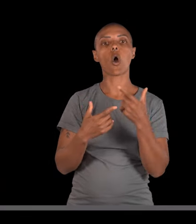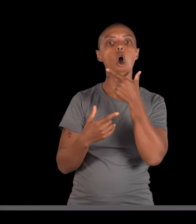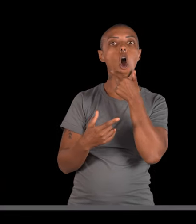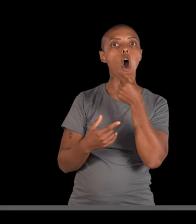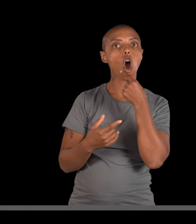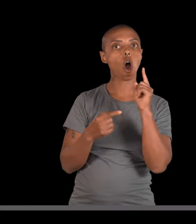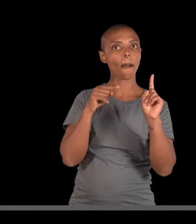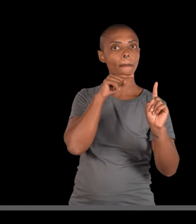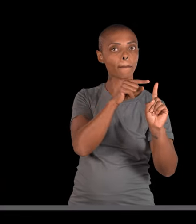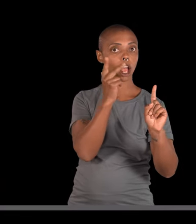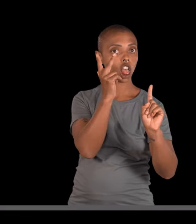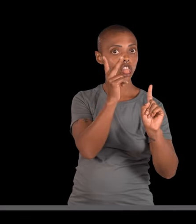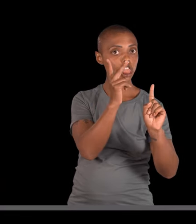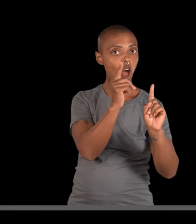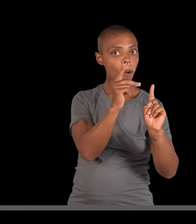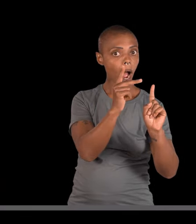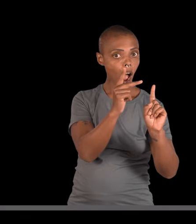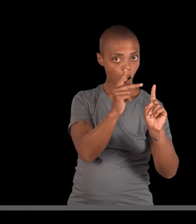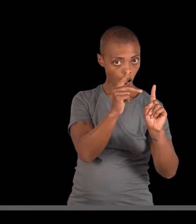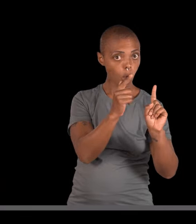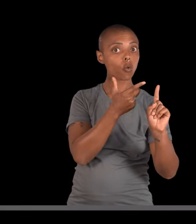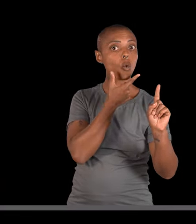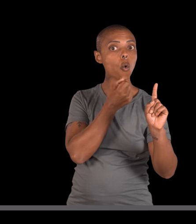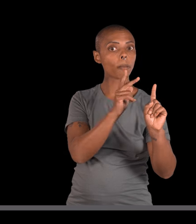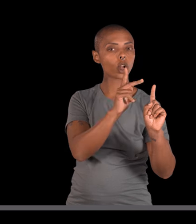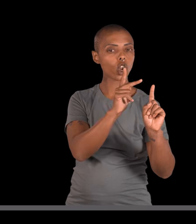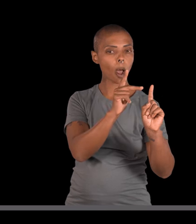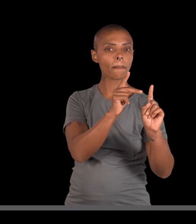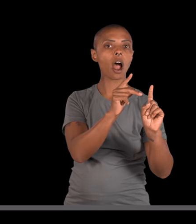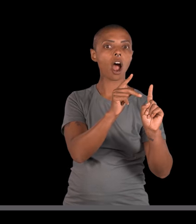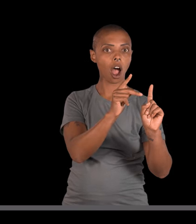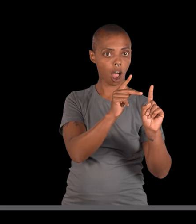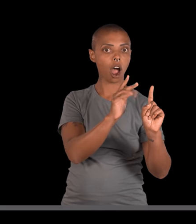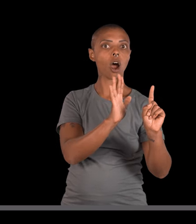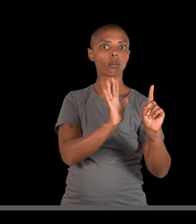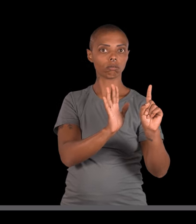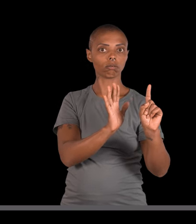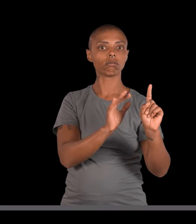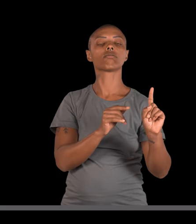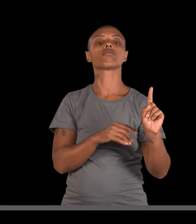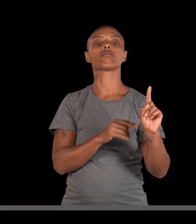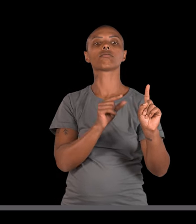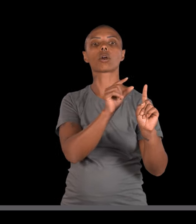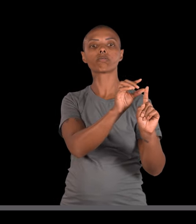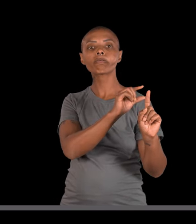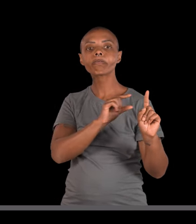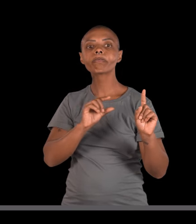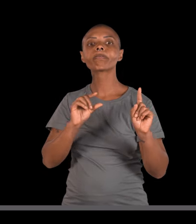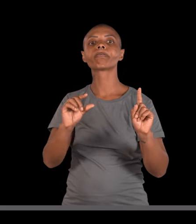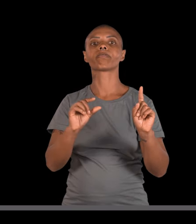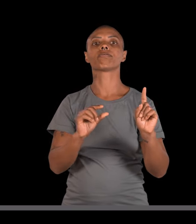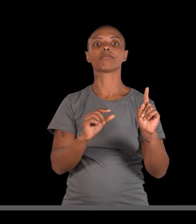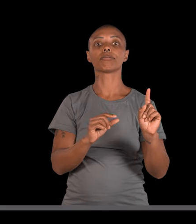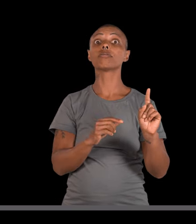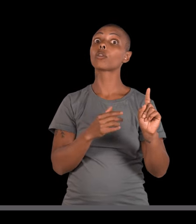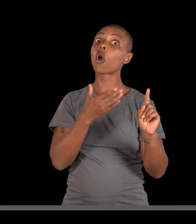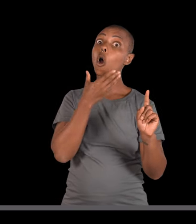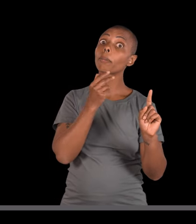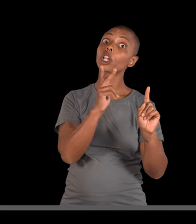só, um homem normal, um homem normal, vamos botar aqui, o homem ele é